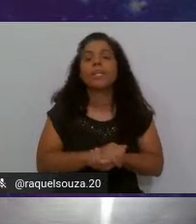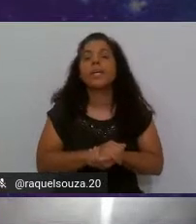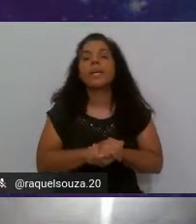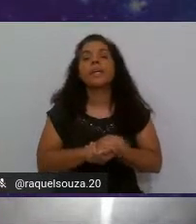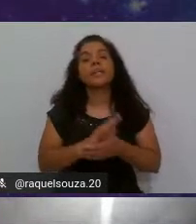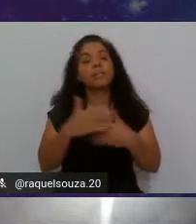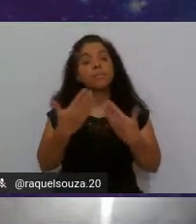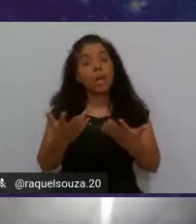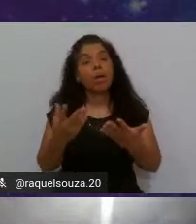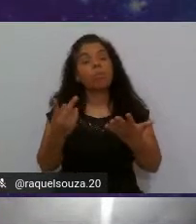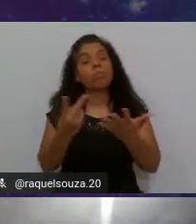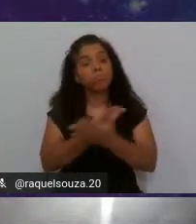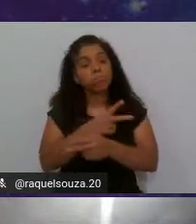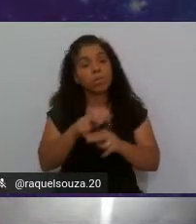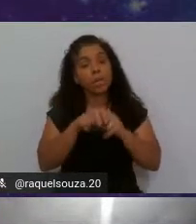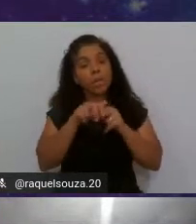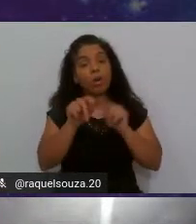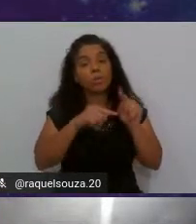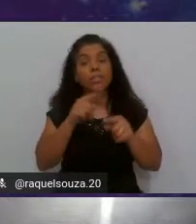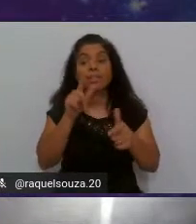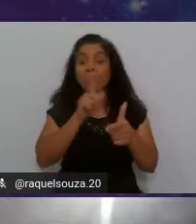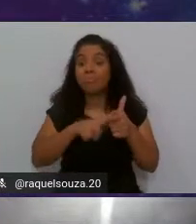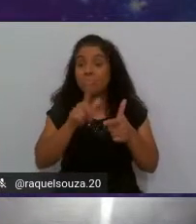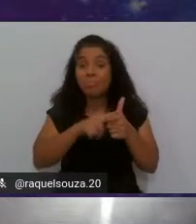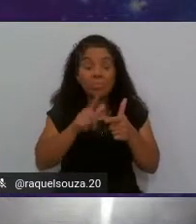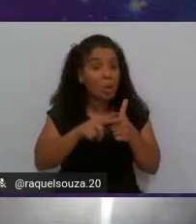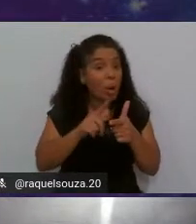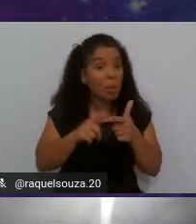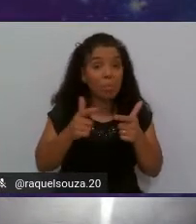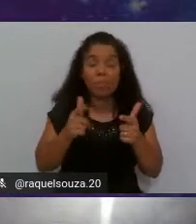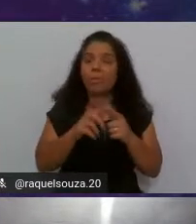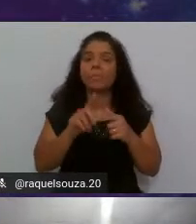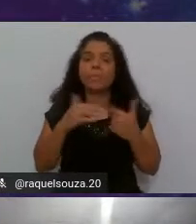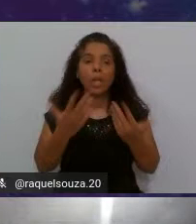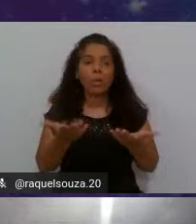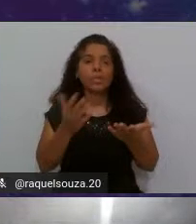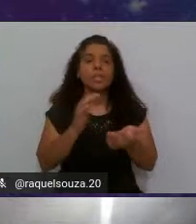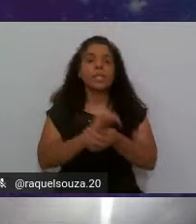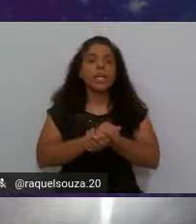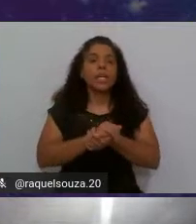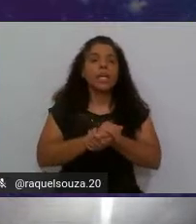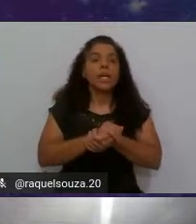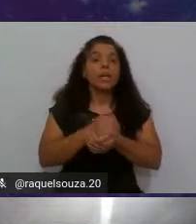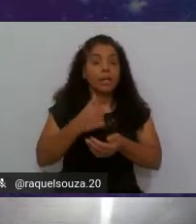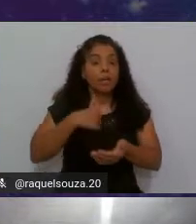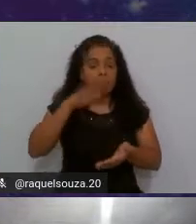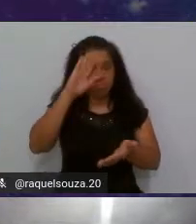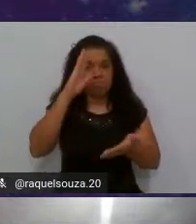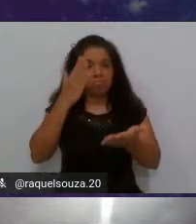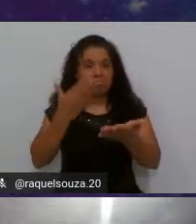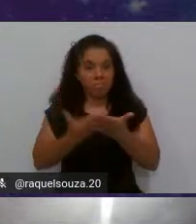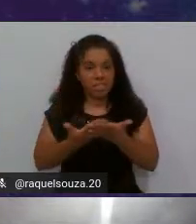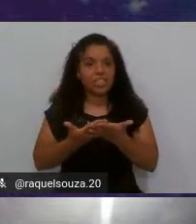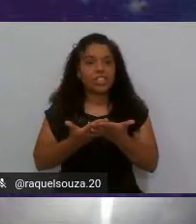causando então um problemão então assim eu acredito que